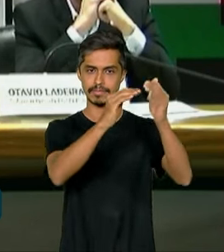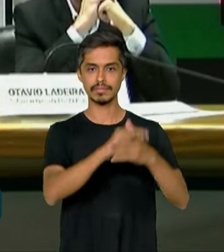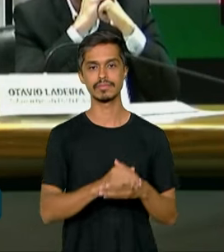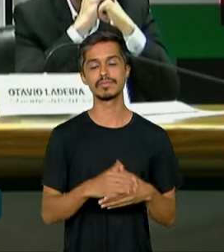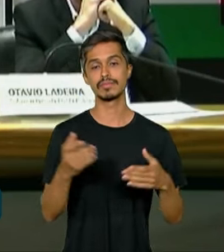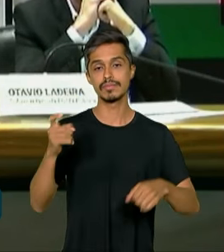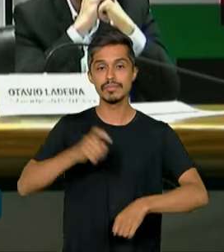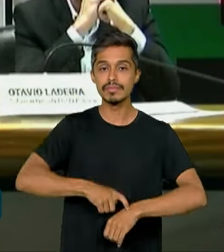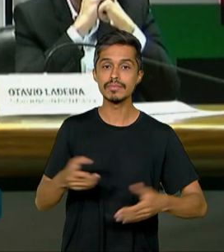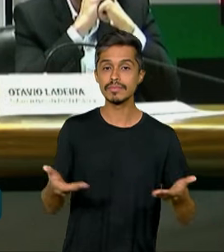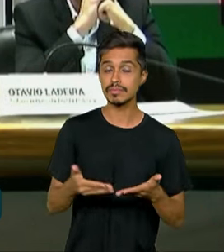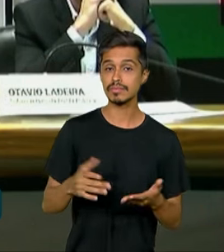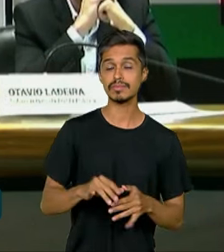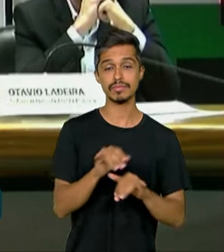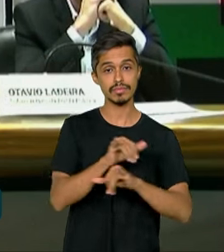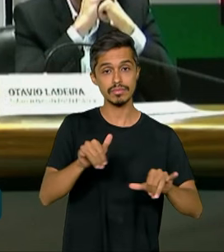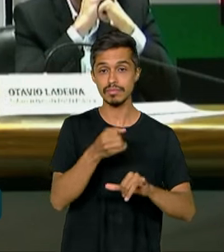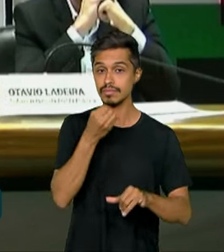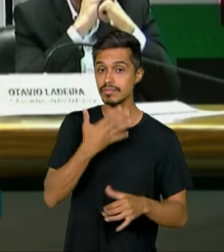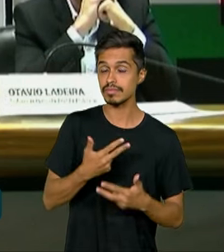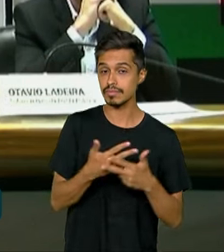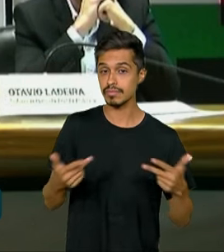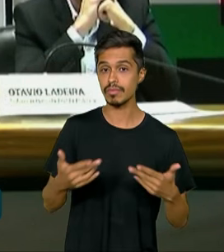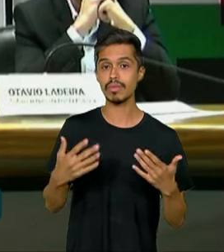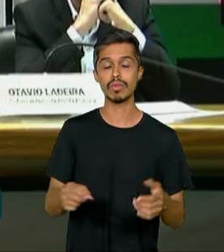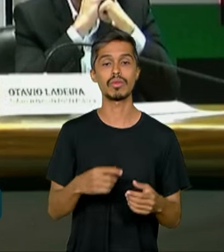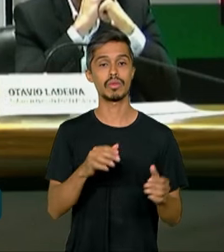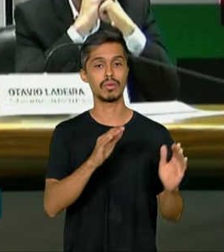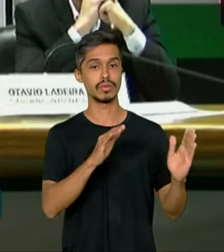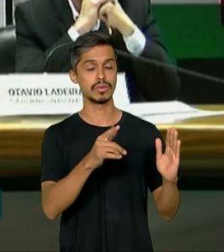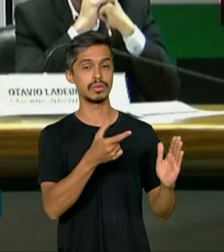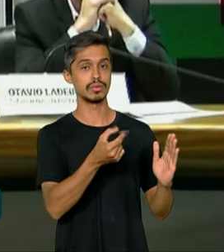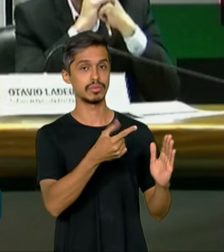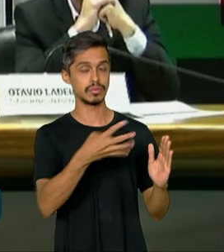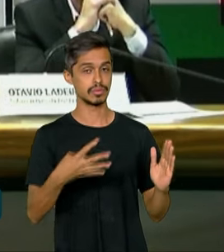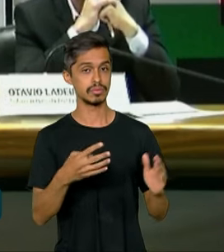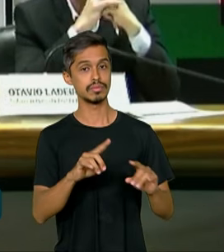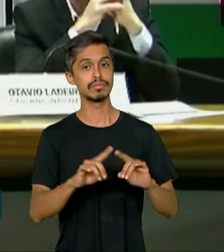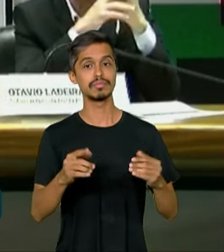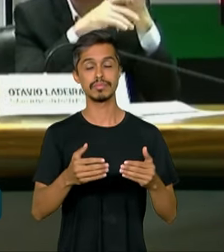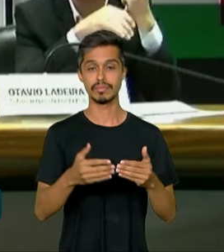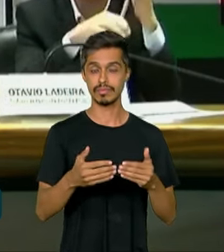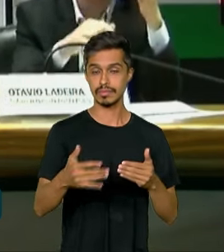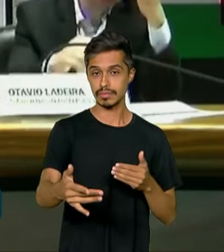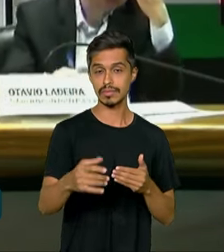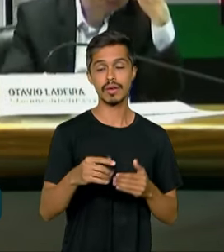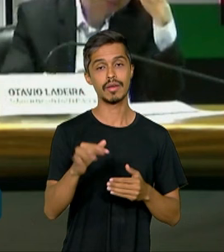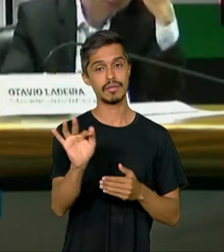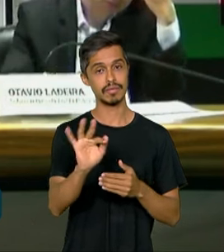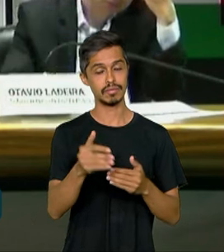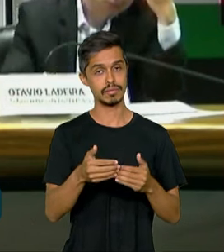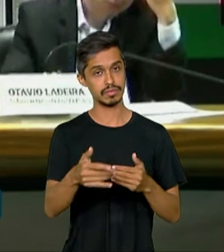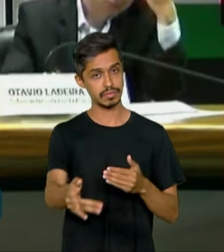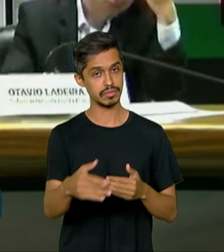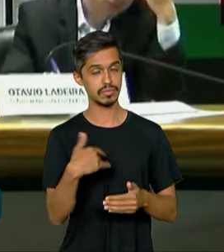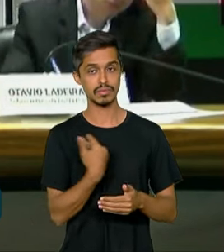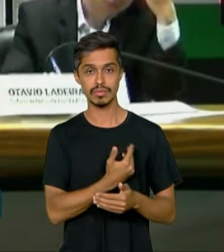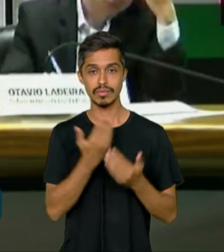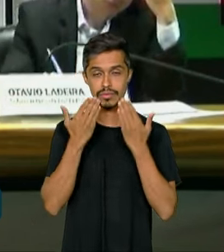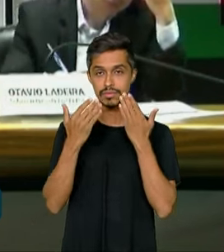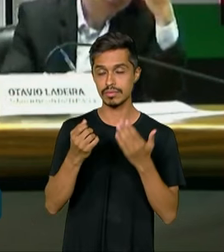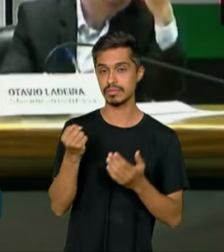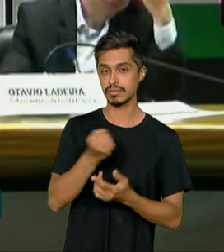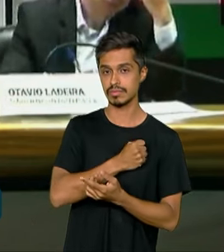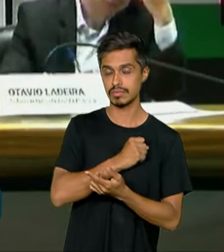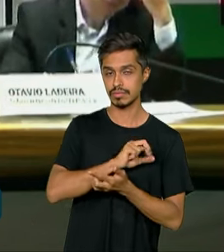as notícias são animadoras em relação ao exercício de 2024. Mas aí, a partir de fevereiro, quando a gente começar a apresentar aqui os